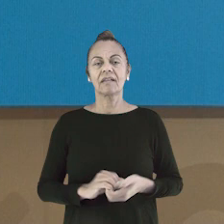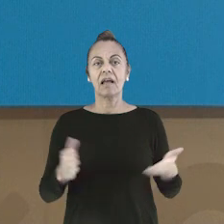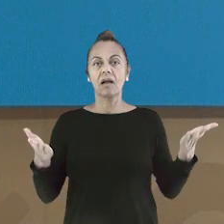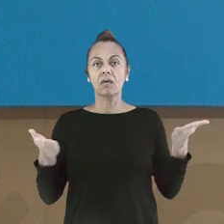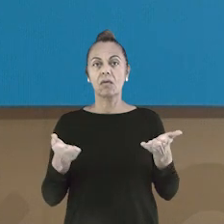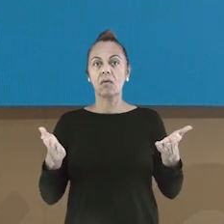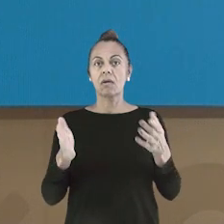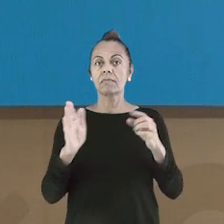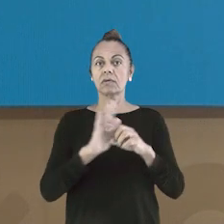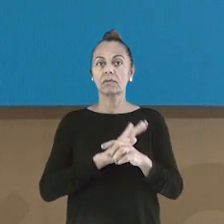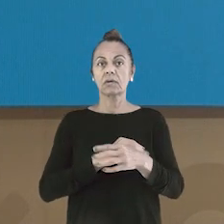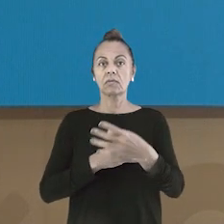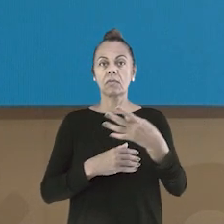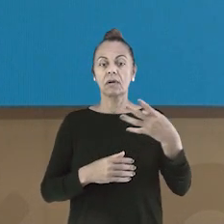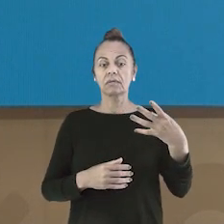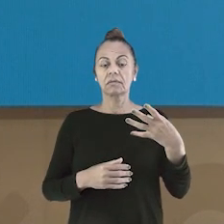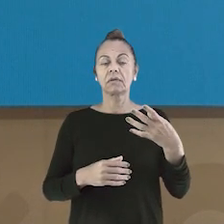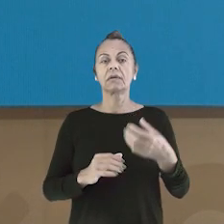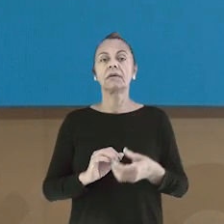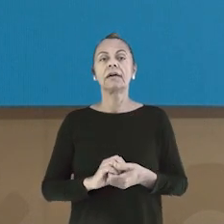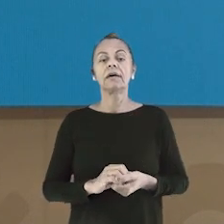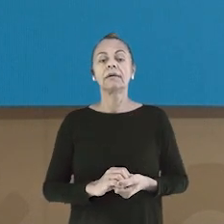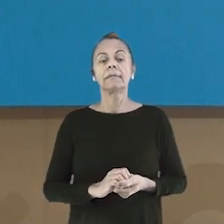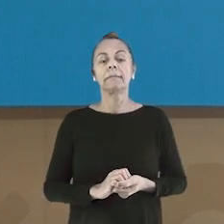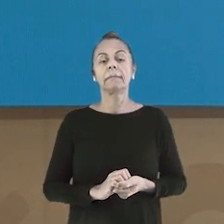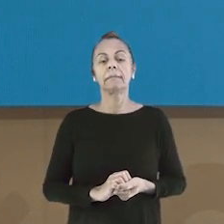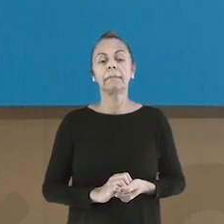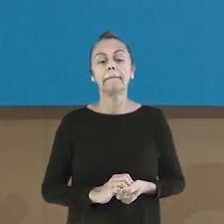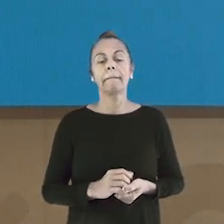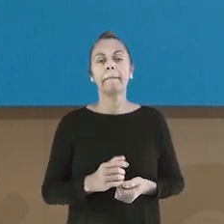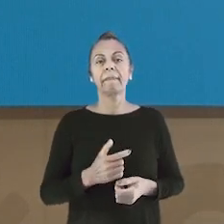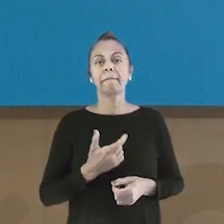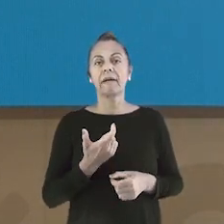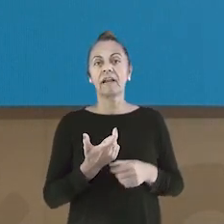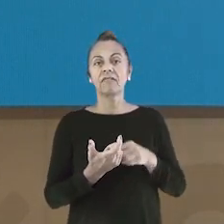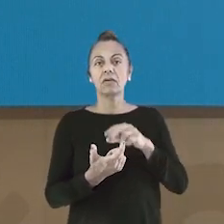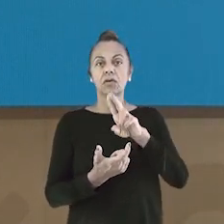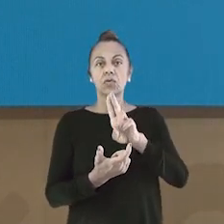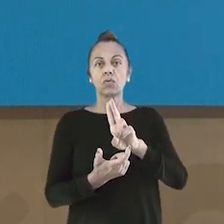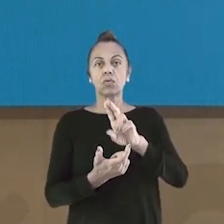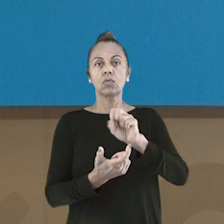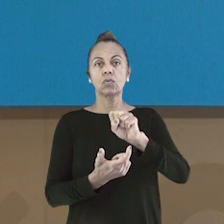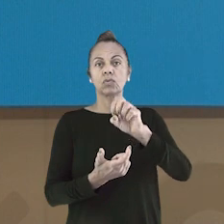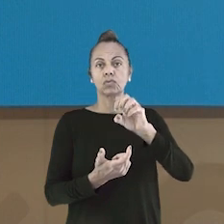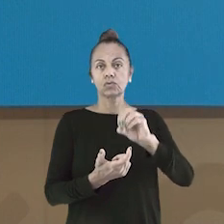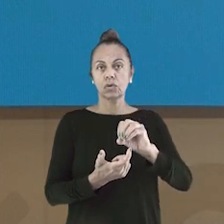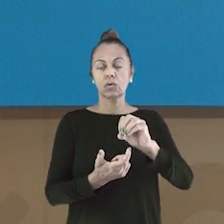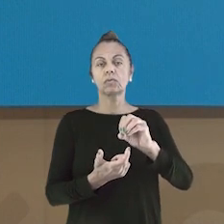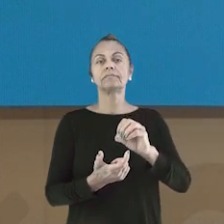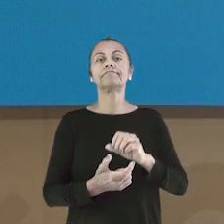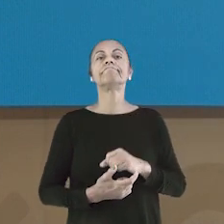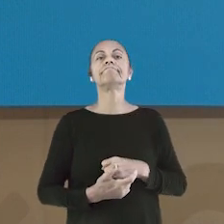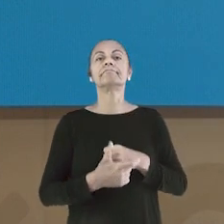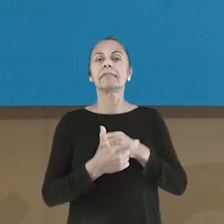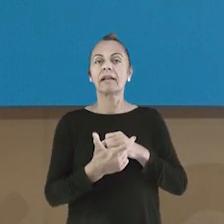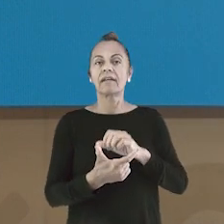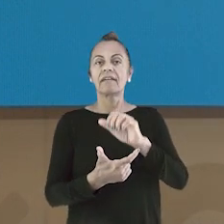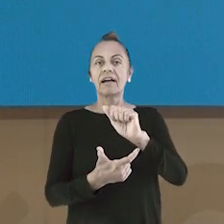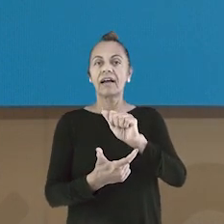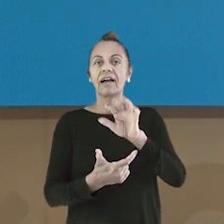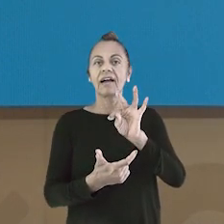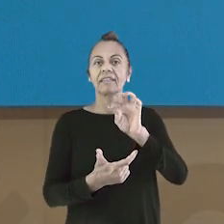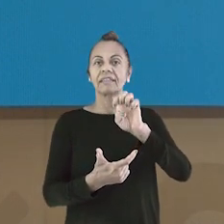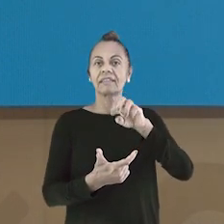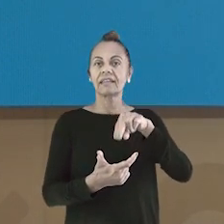Observe as palavras retiradas da placa em análise. Eu tirei uso, atenção e